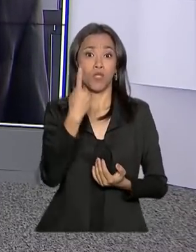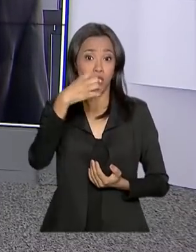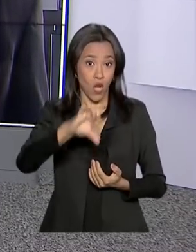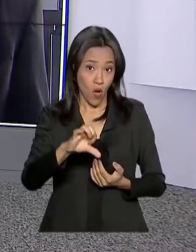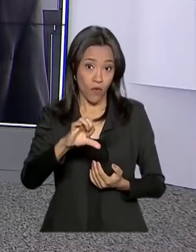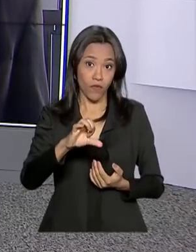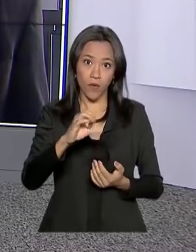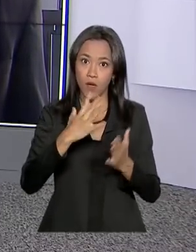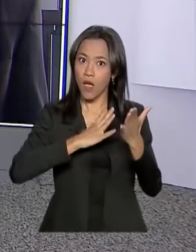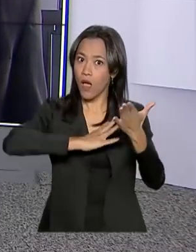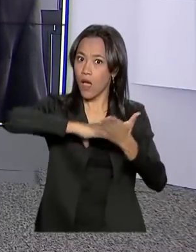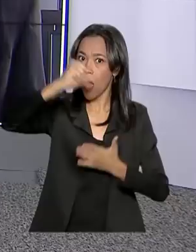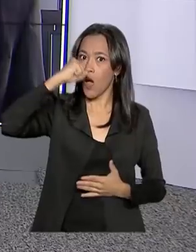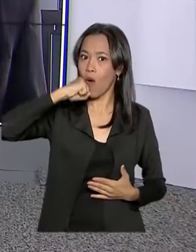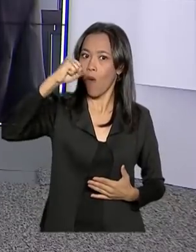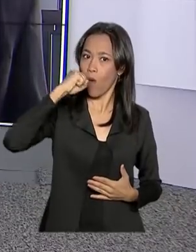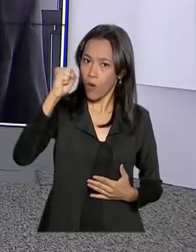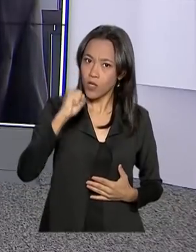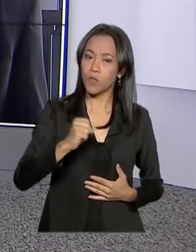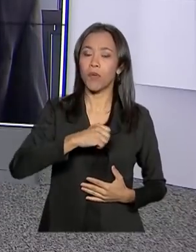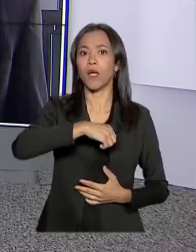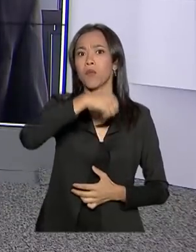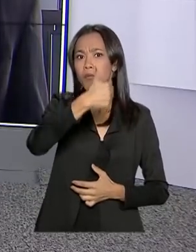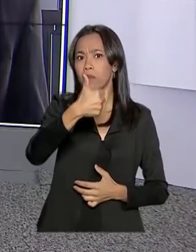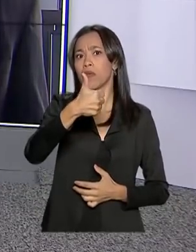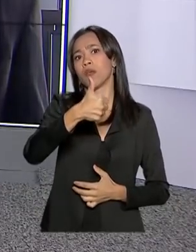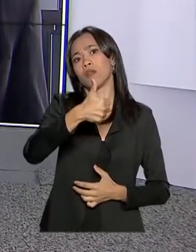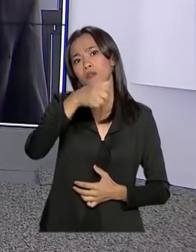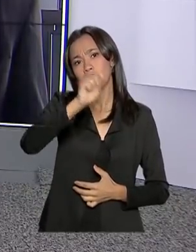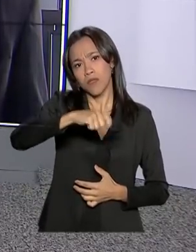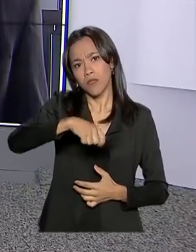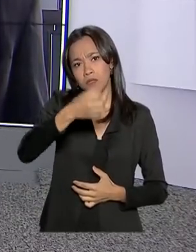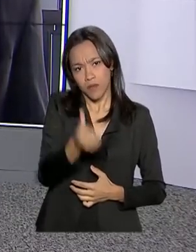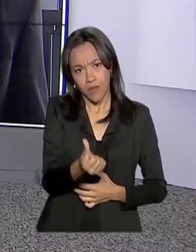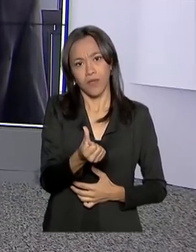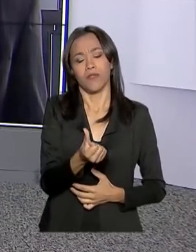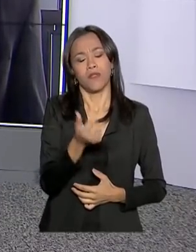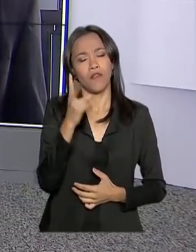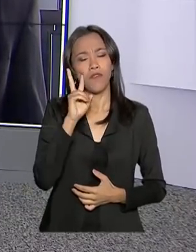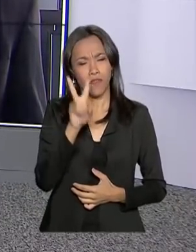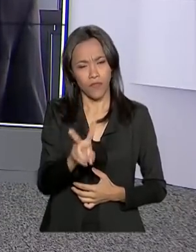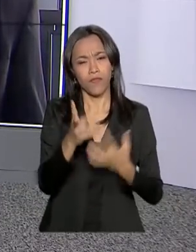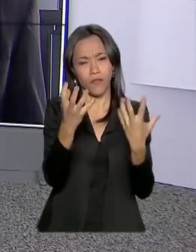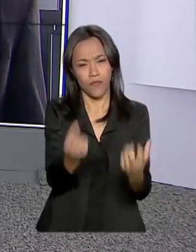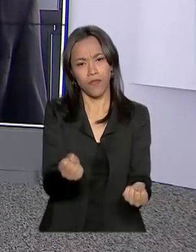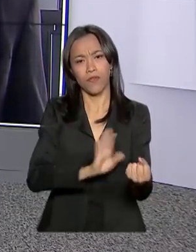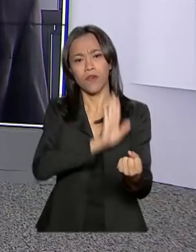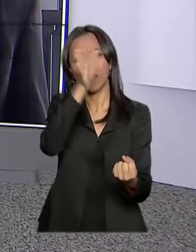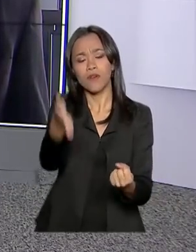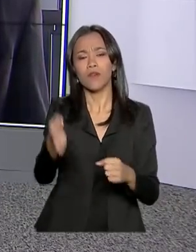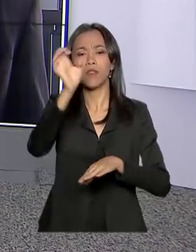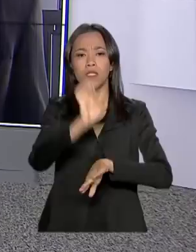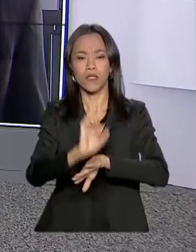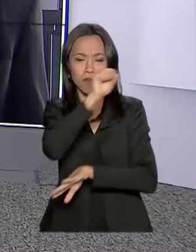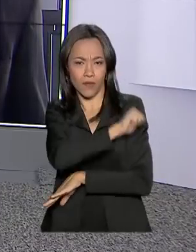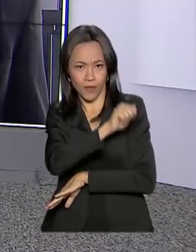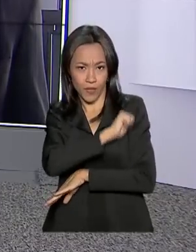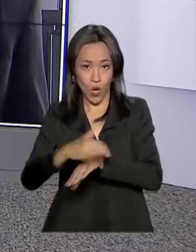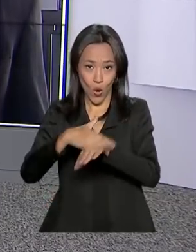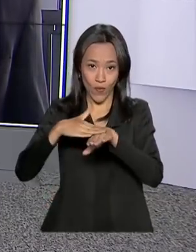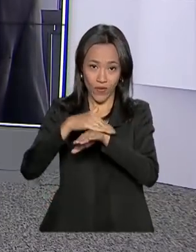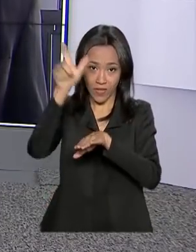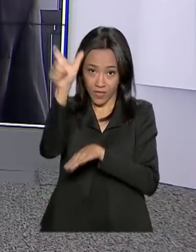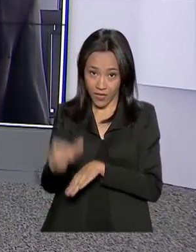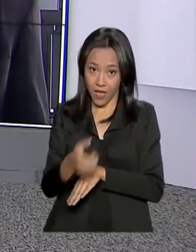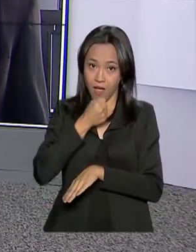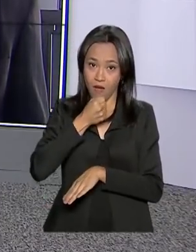índice recorde para o primeiro bimestre eletivo. Vamos então ao Rio de Janeiro conversar com o repórter Marcelo Castilho. Bom